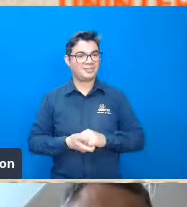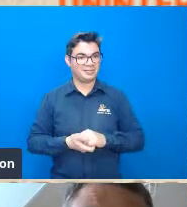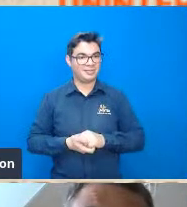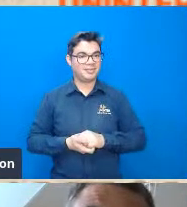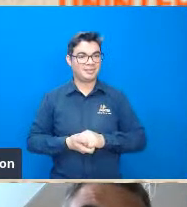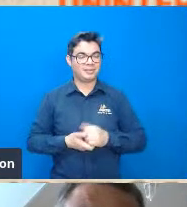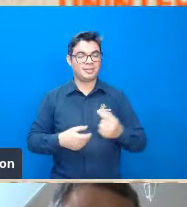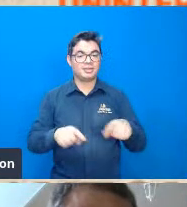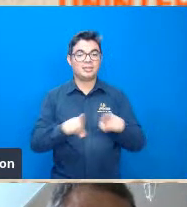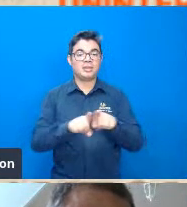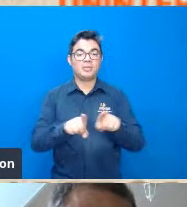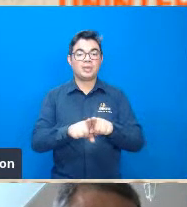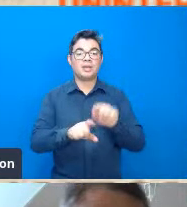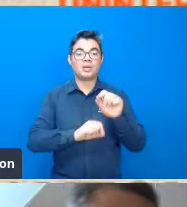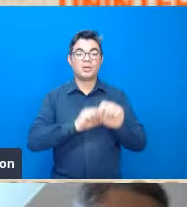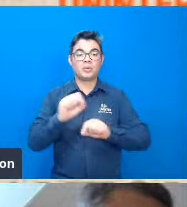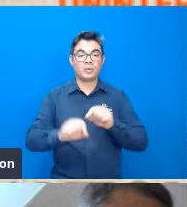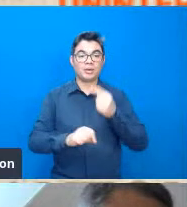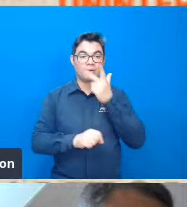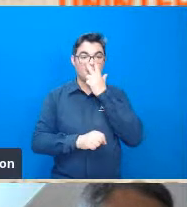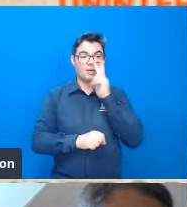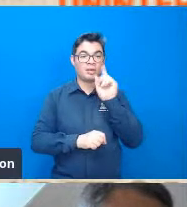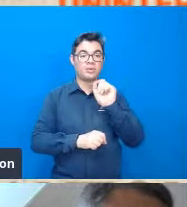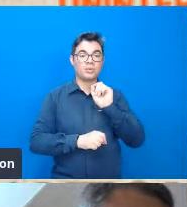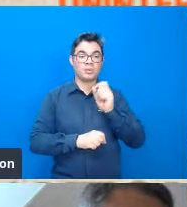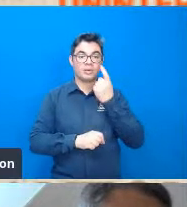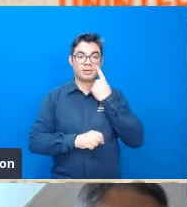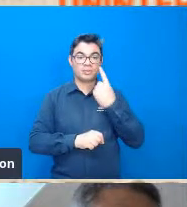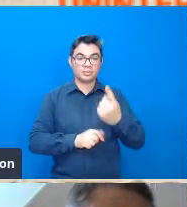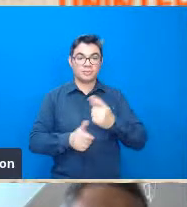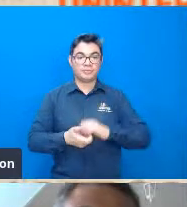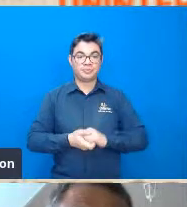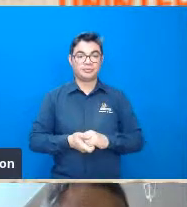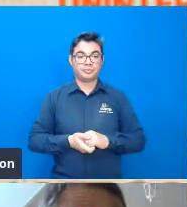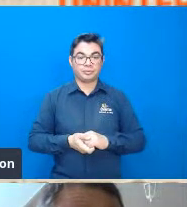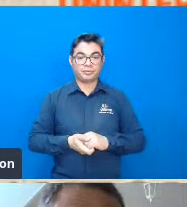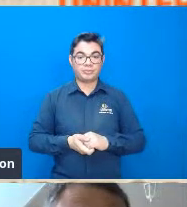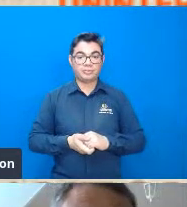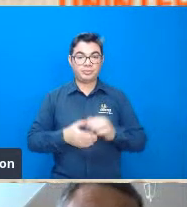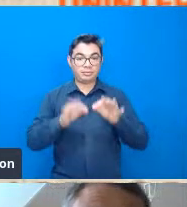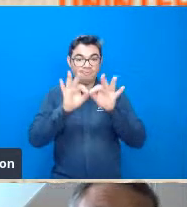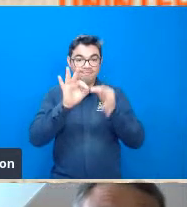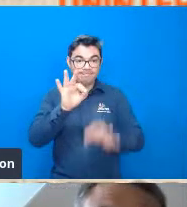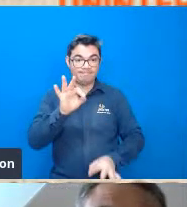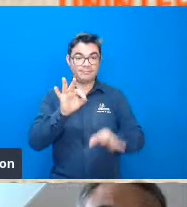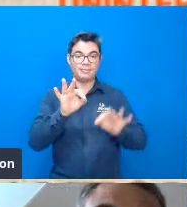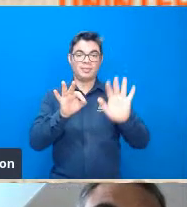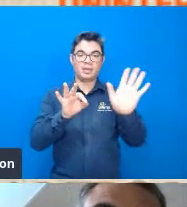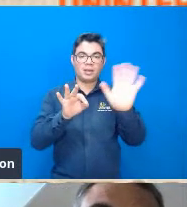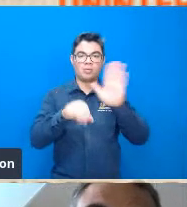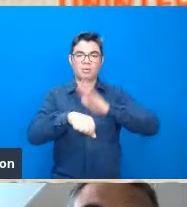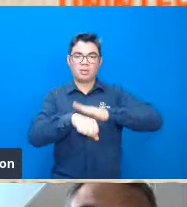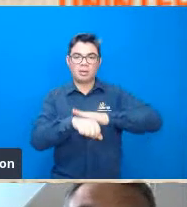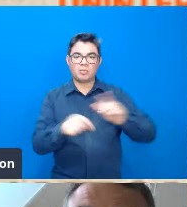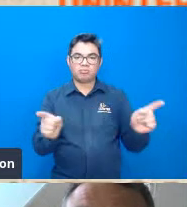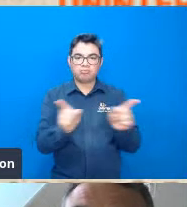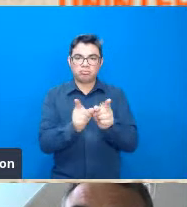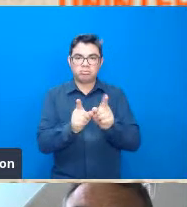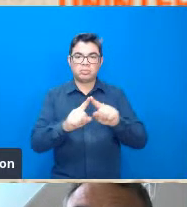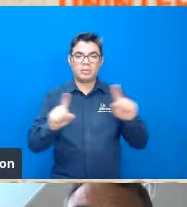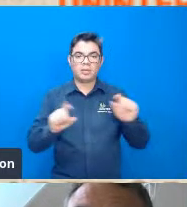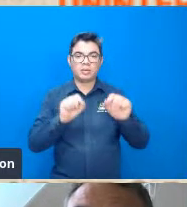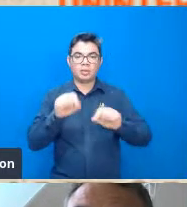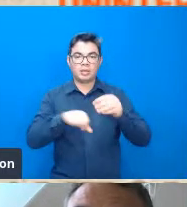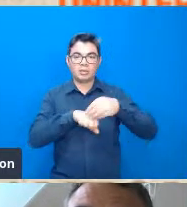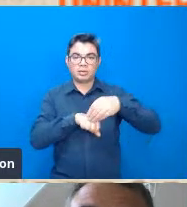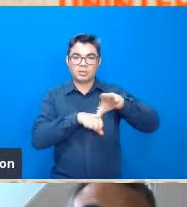enfim eu acho que para não me alongar no meu tempo então a contribuição